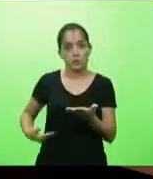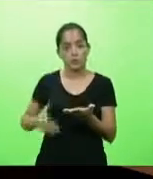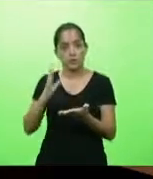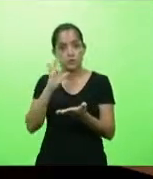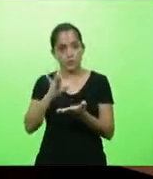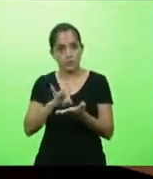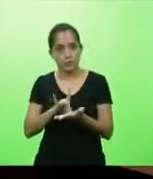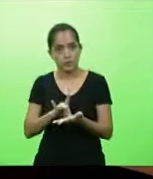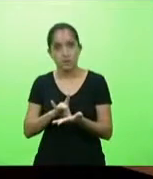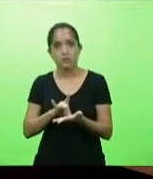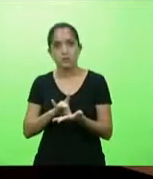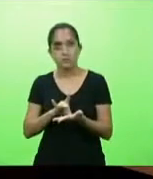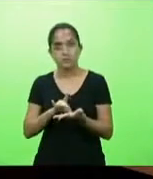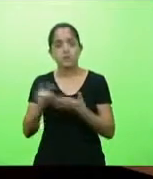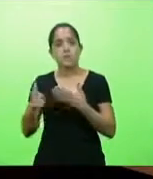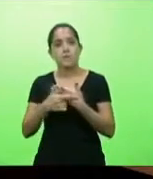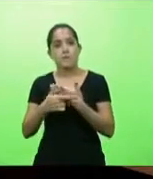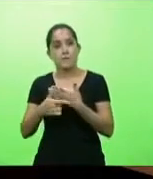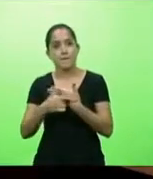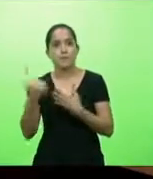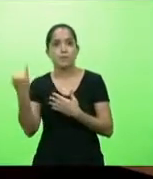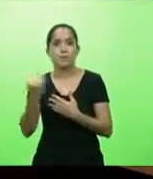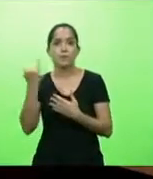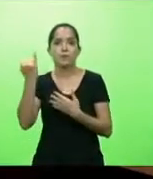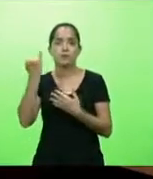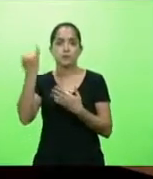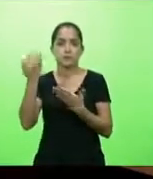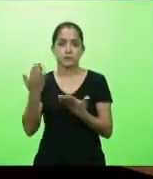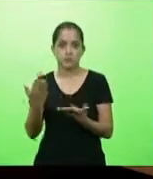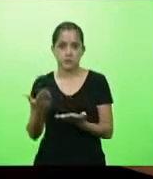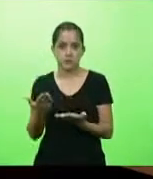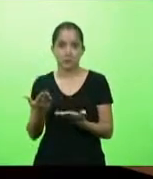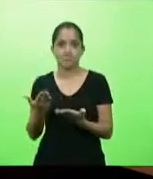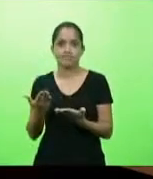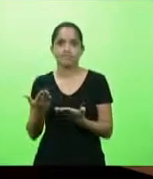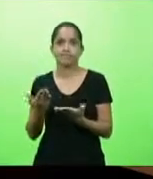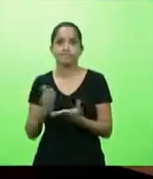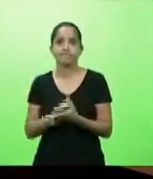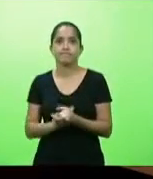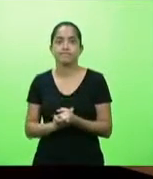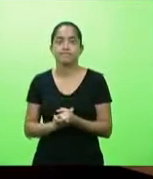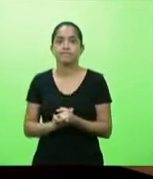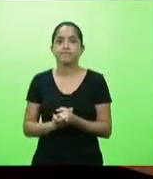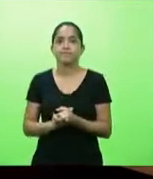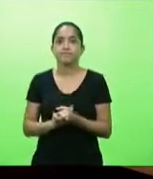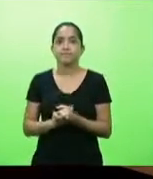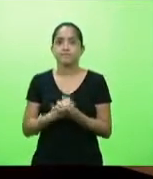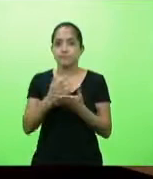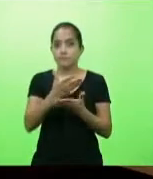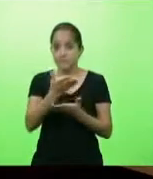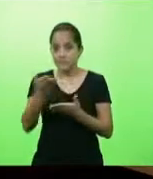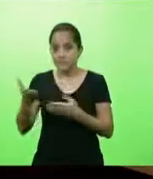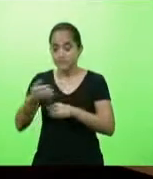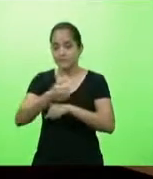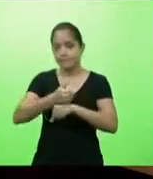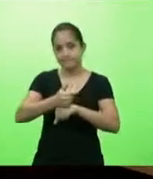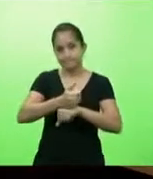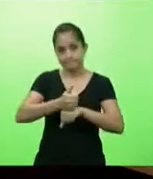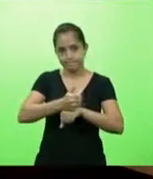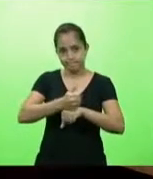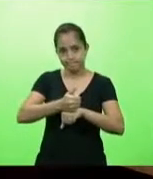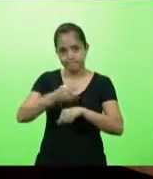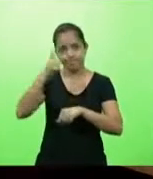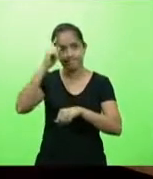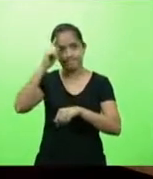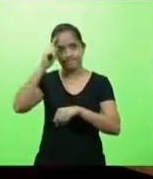disso, o papel fundamental, transcendental, destes profissionais, que no dia a